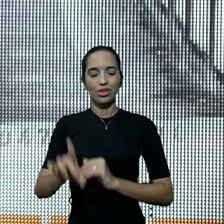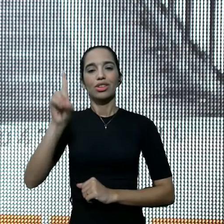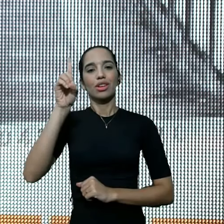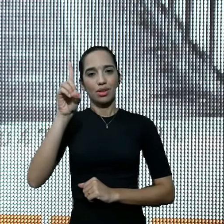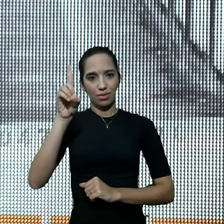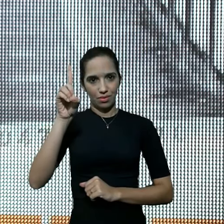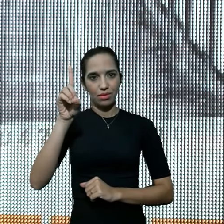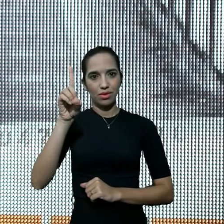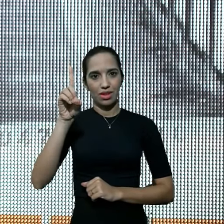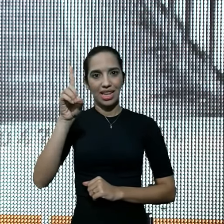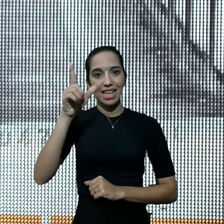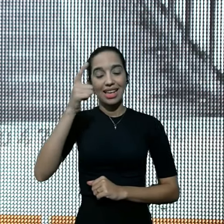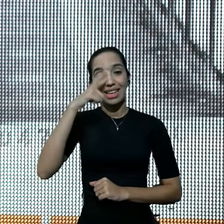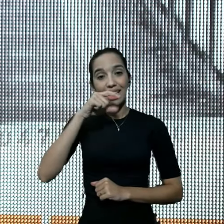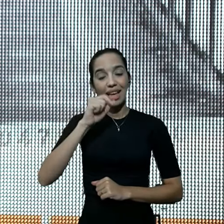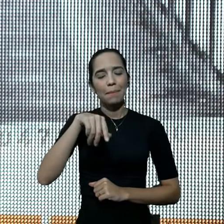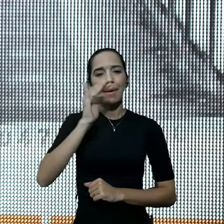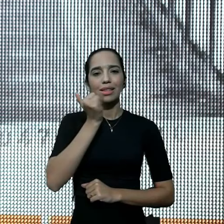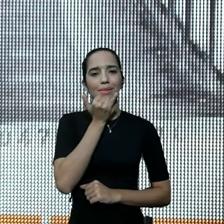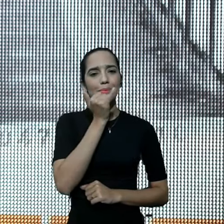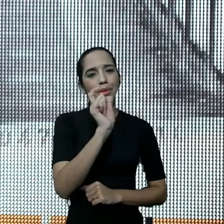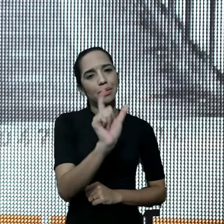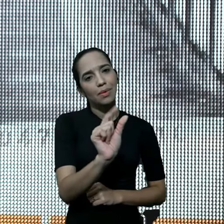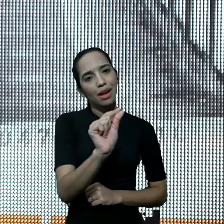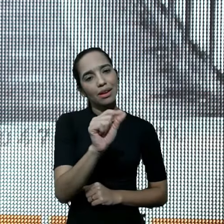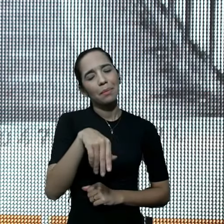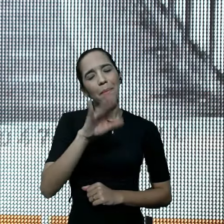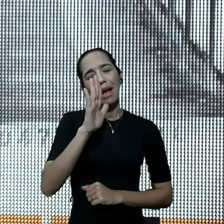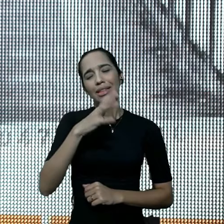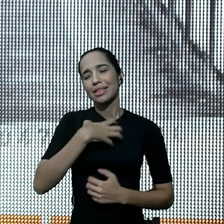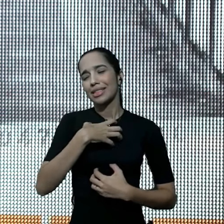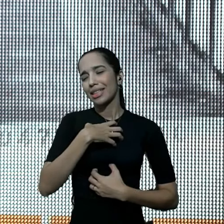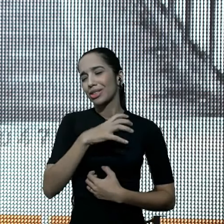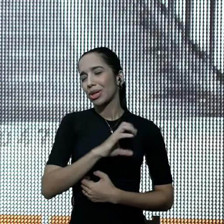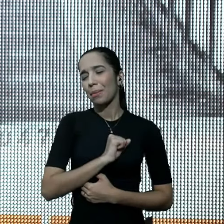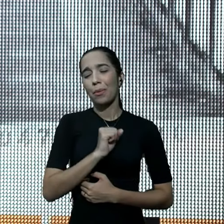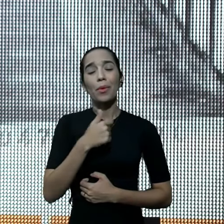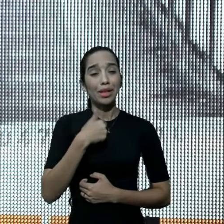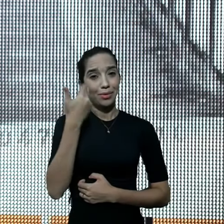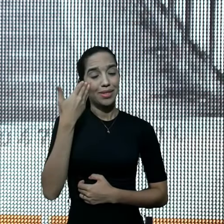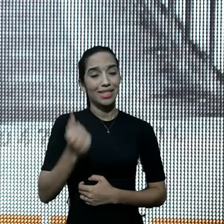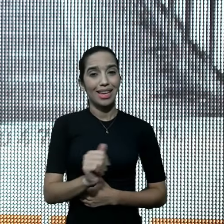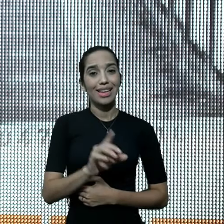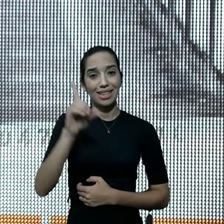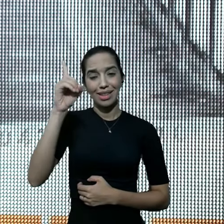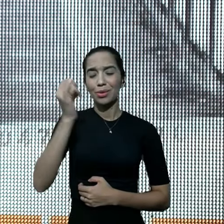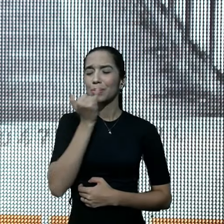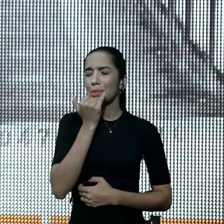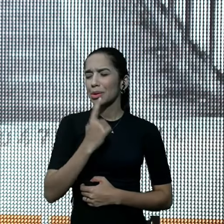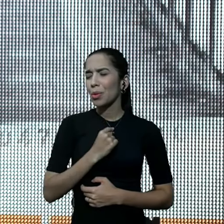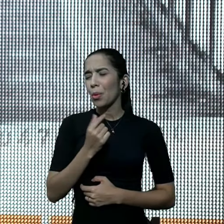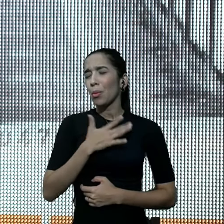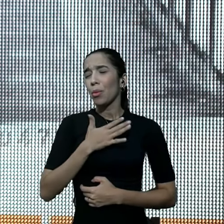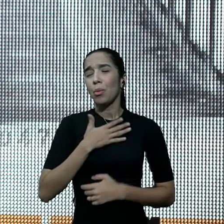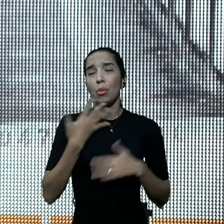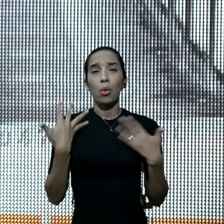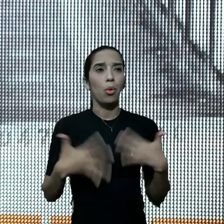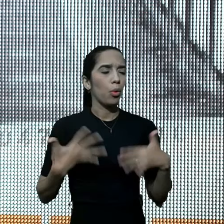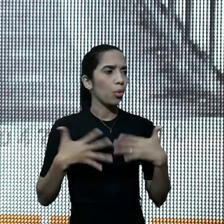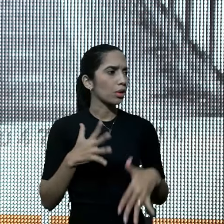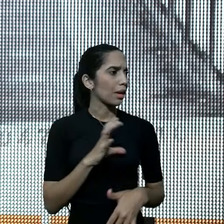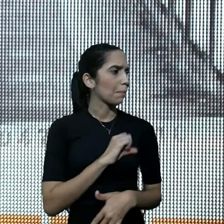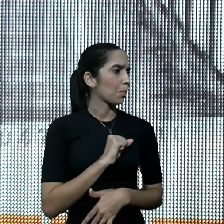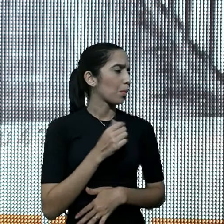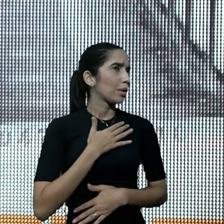quem mais foi perdoado, mais foi amado, eu fui tão amada, Deus, eu fui tão perdoada, Deus tem